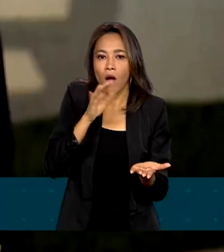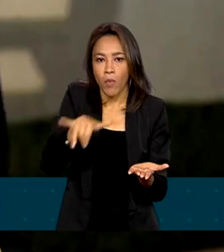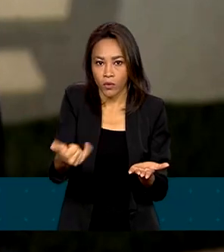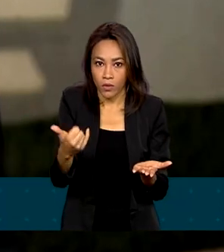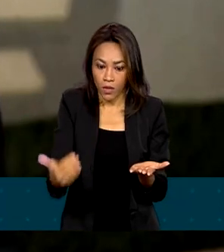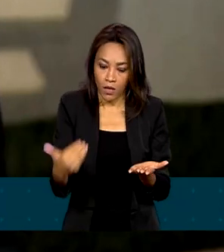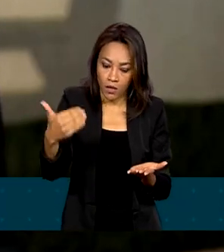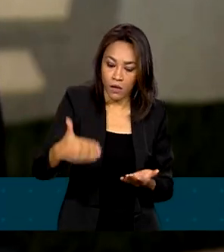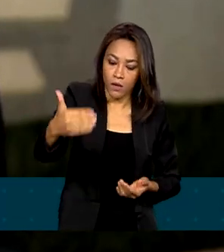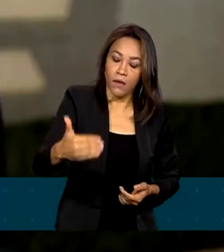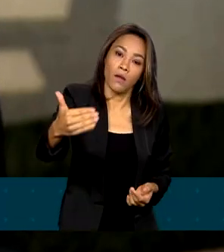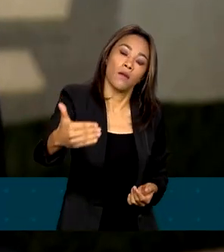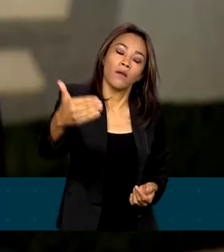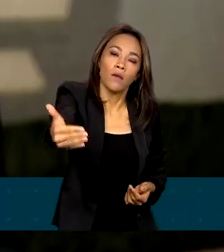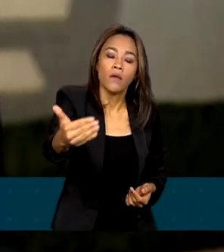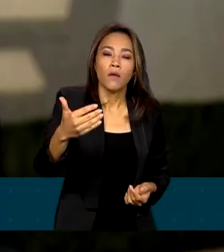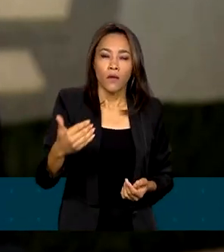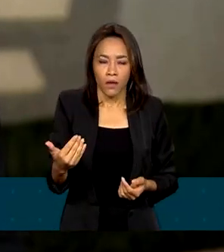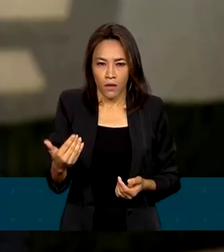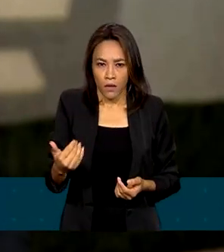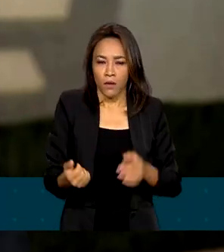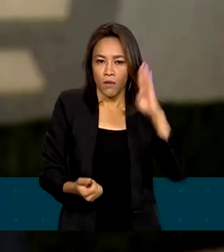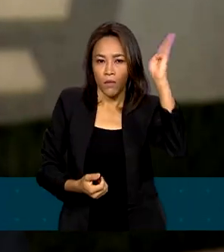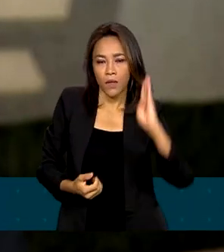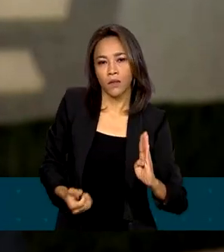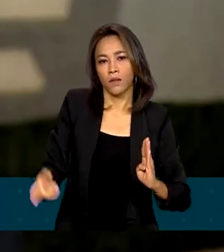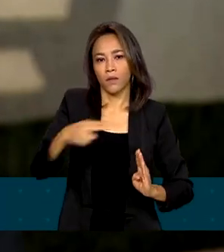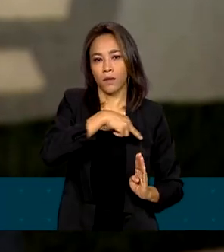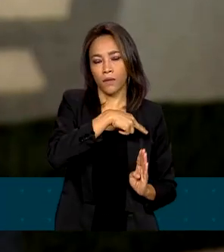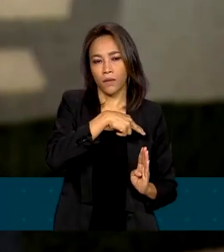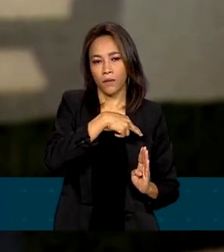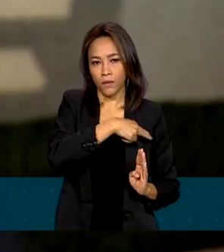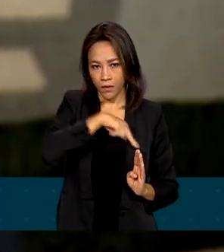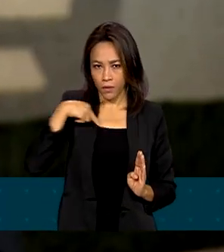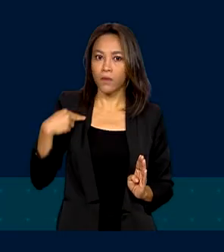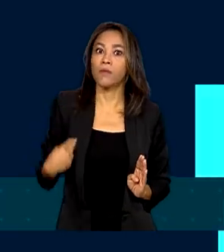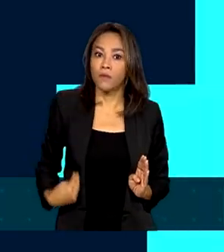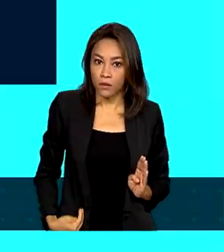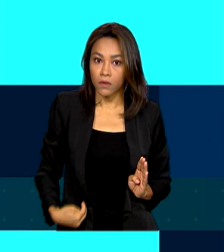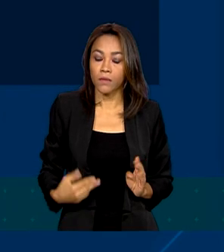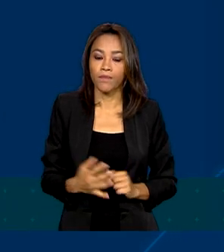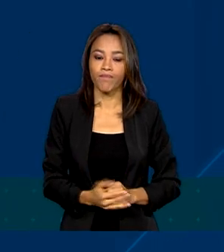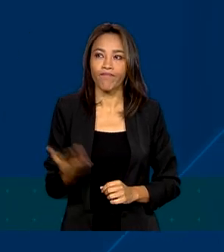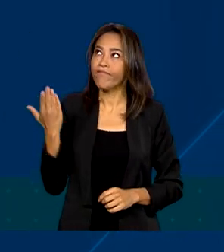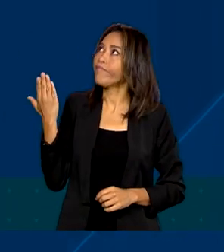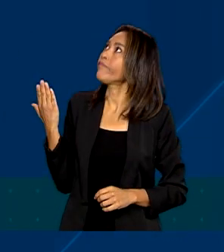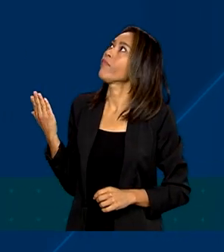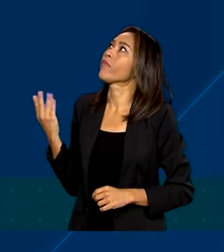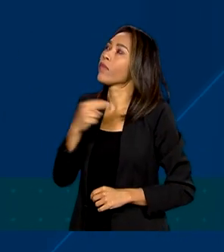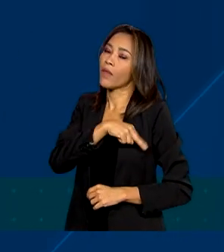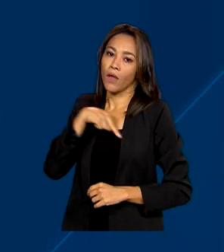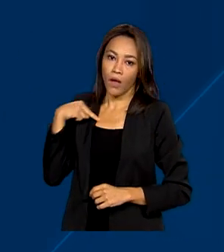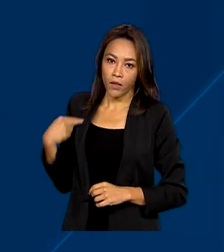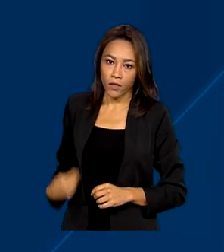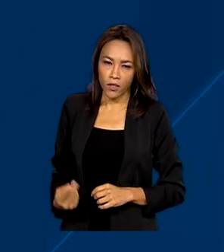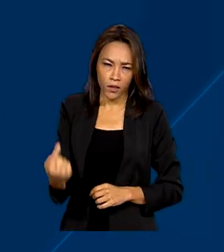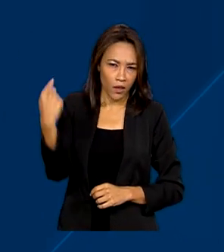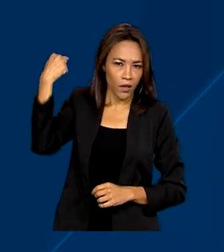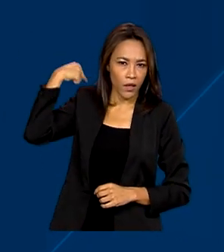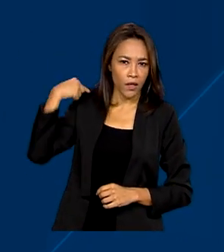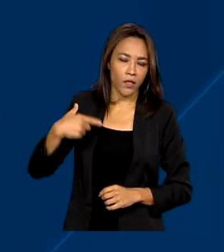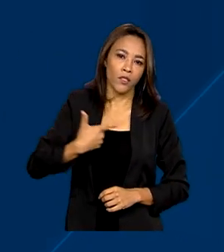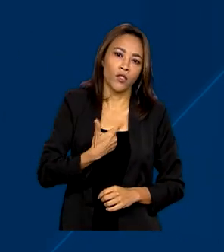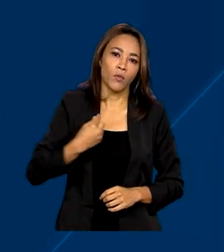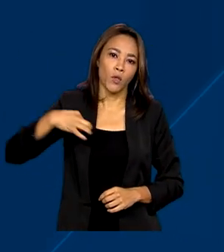nesta relação entre Brasil e China. A China é, desde 2009, o